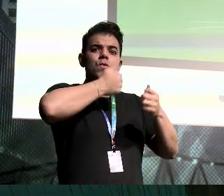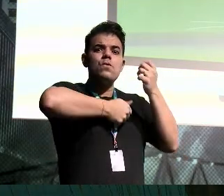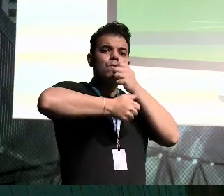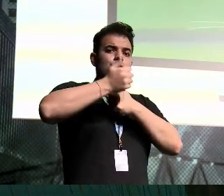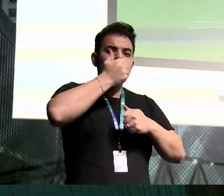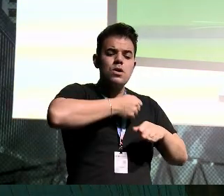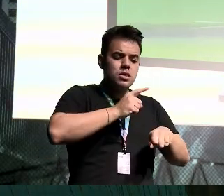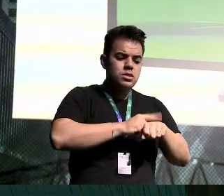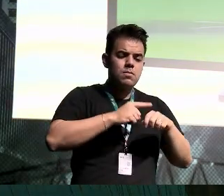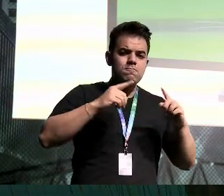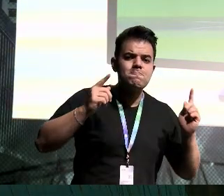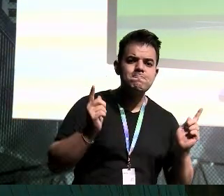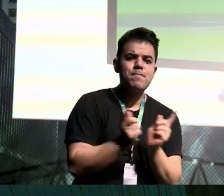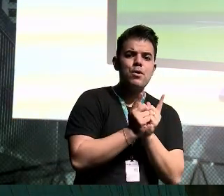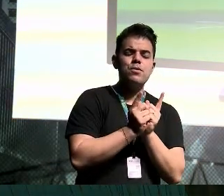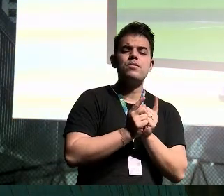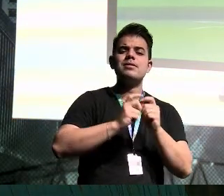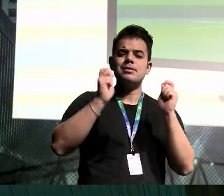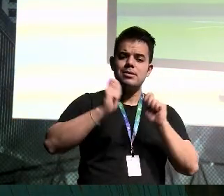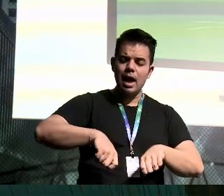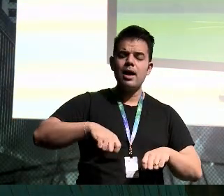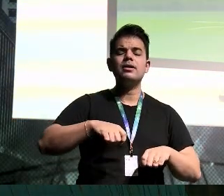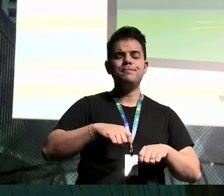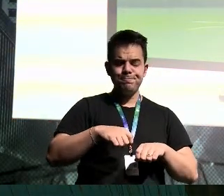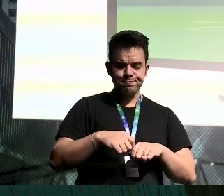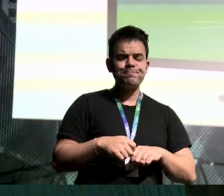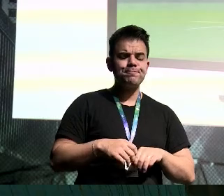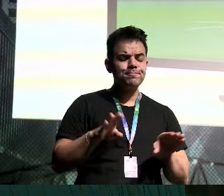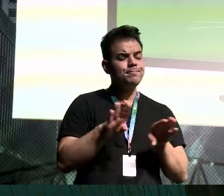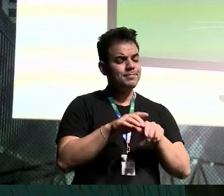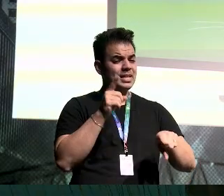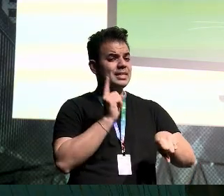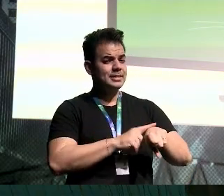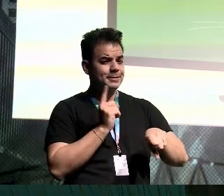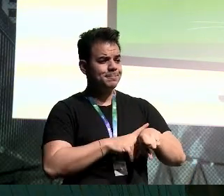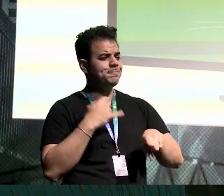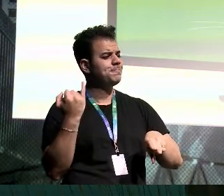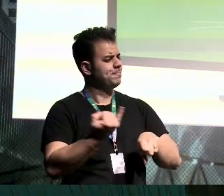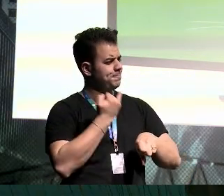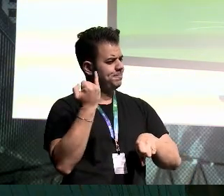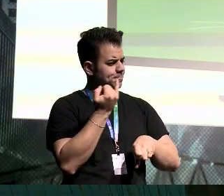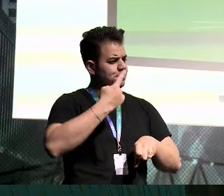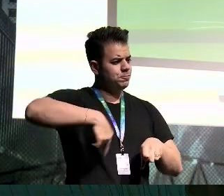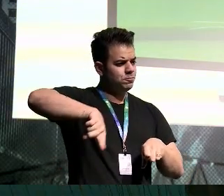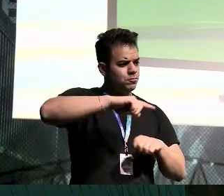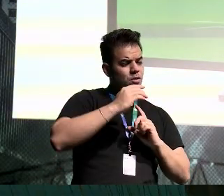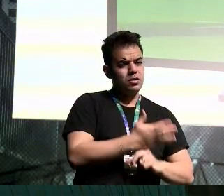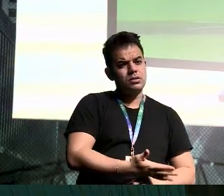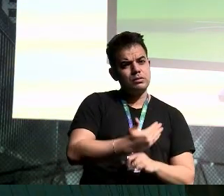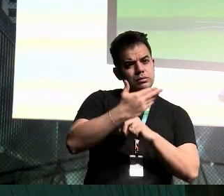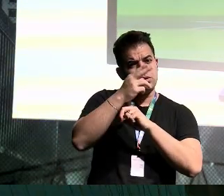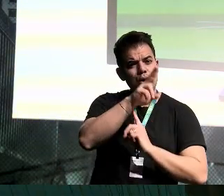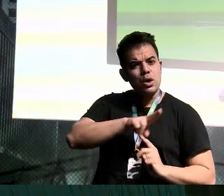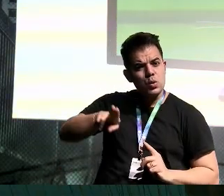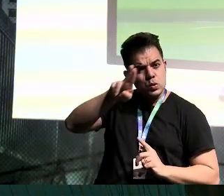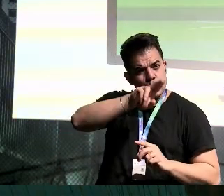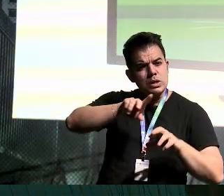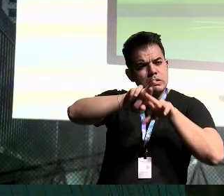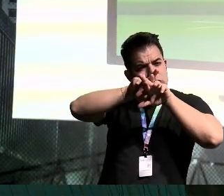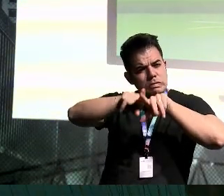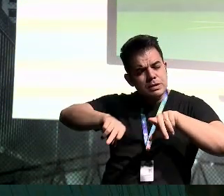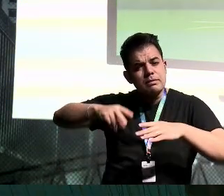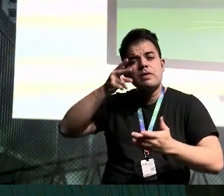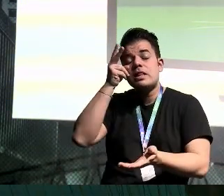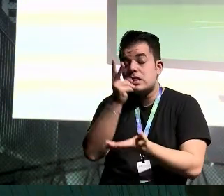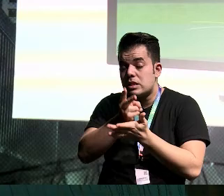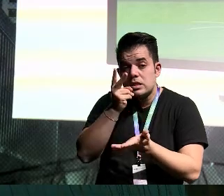em tempo melhor, ou seja, tempo é vida, tempo é o que a gente precisa ter quando coloca essas tecnologias em uso. Sempre que você